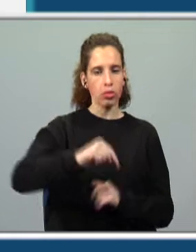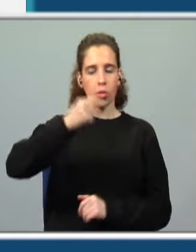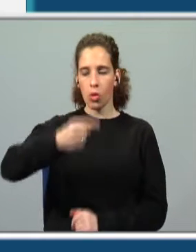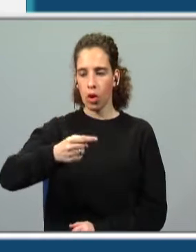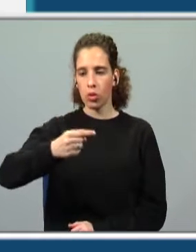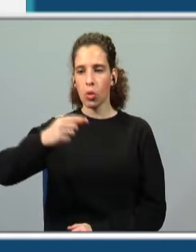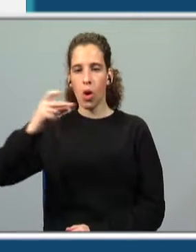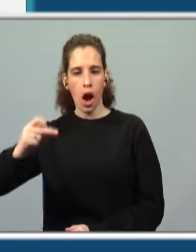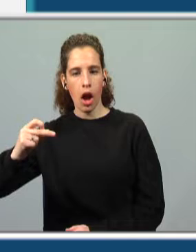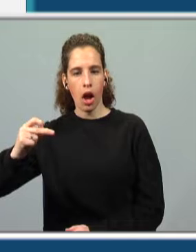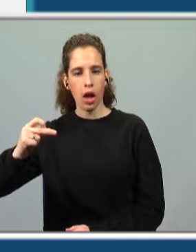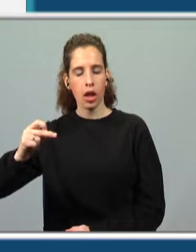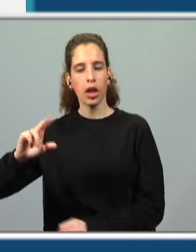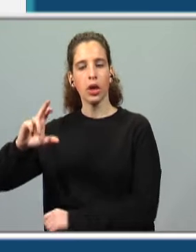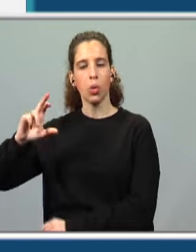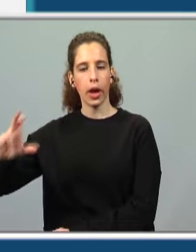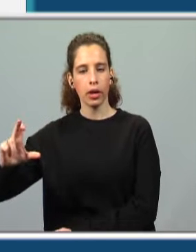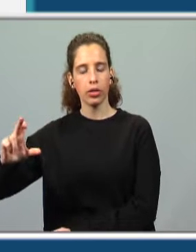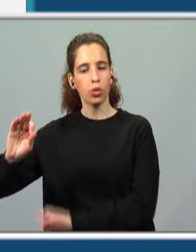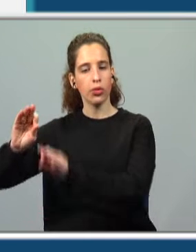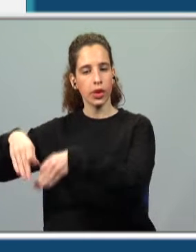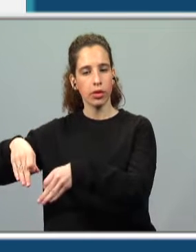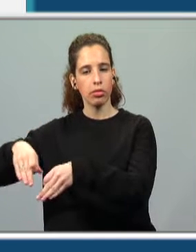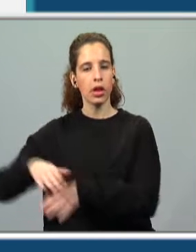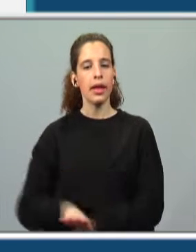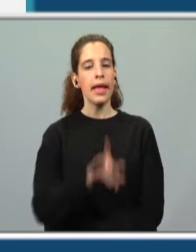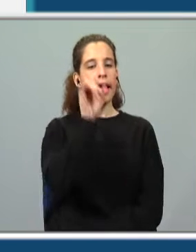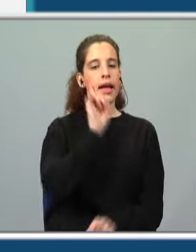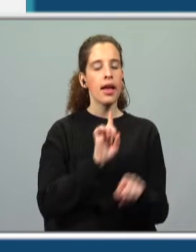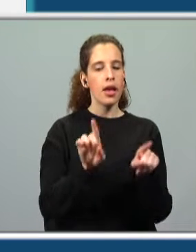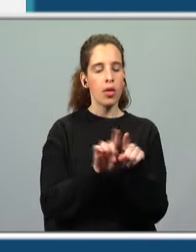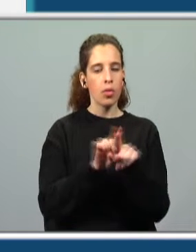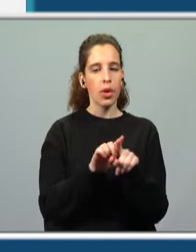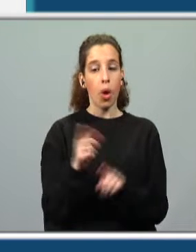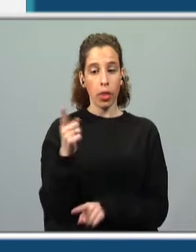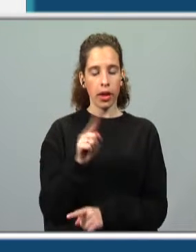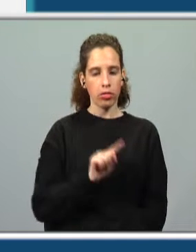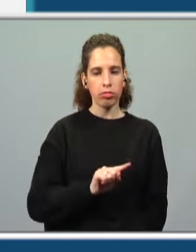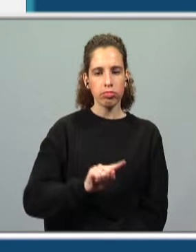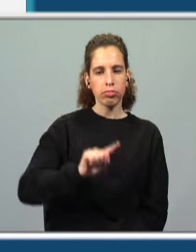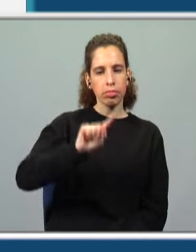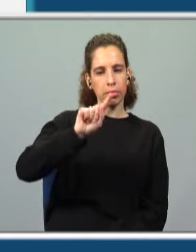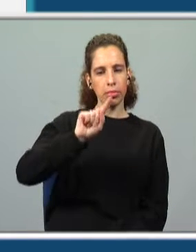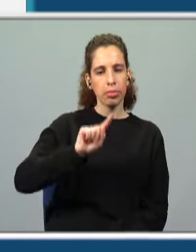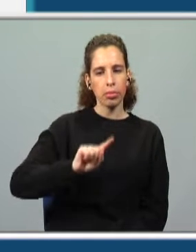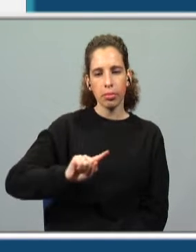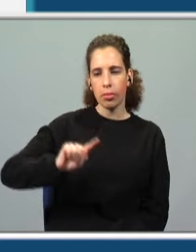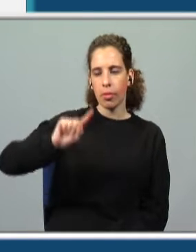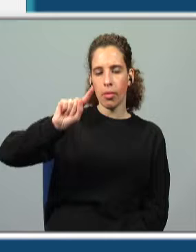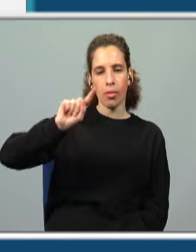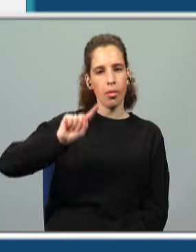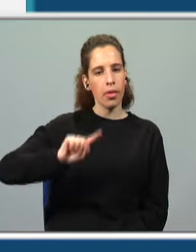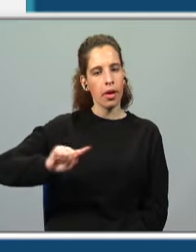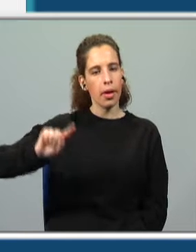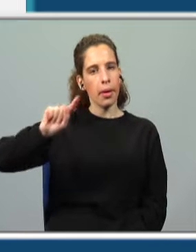e no fim um R. E a sua irmã passou o dedo por cima das letras